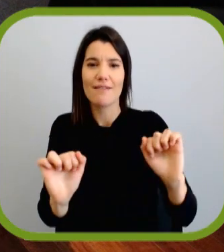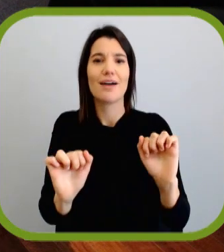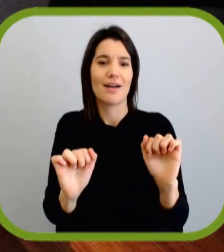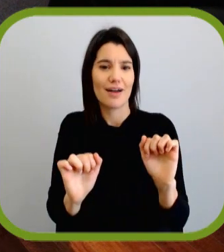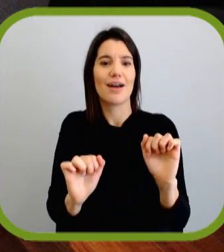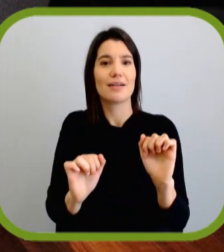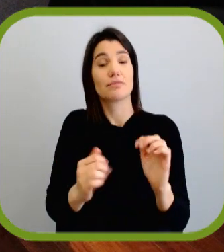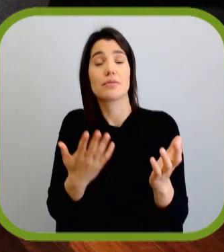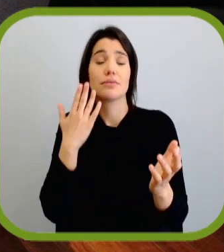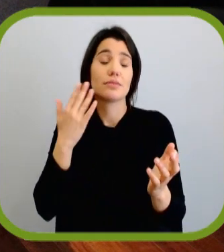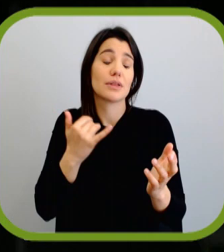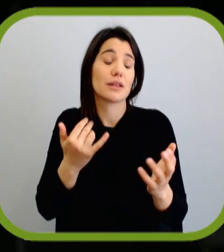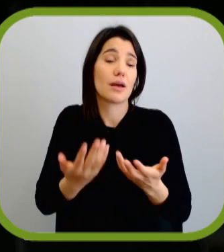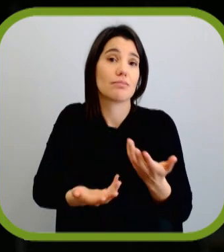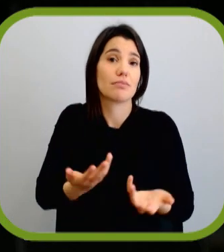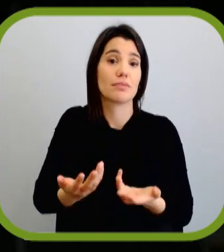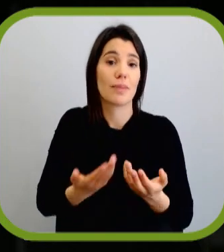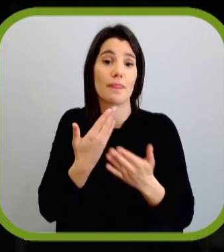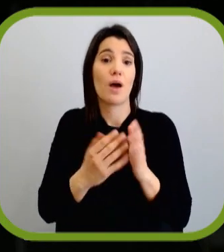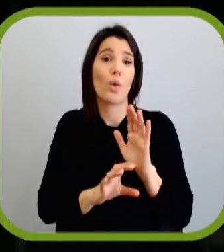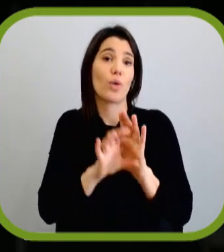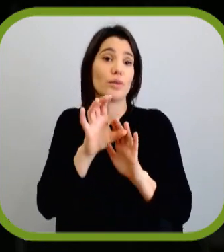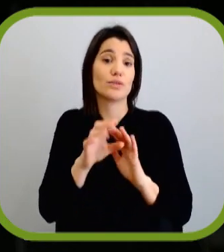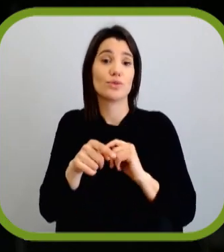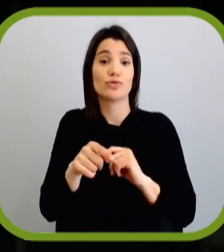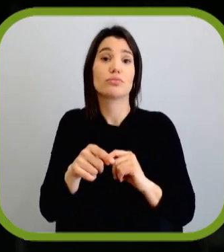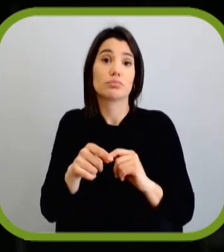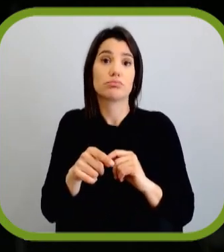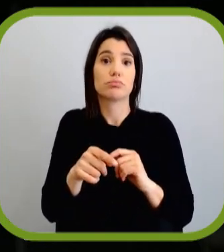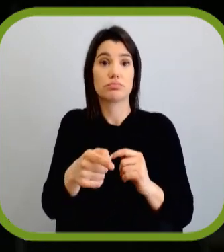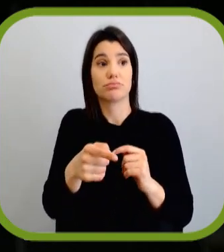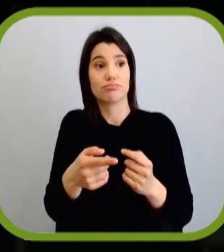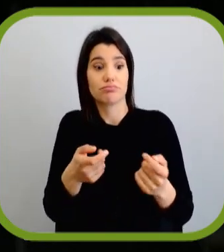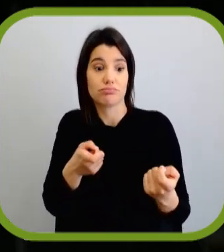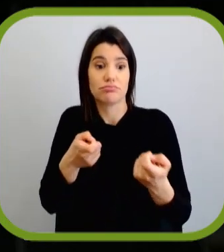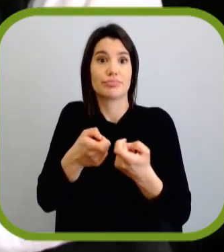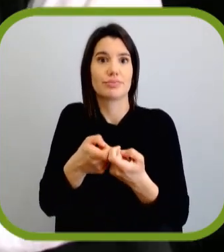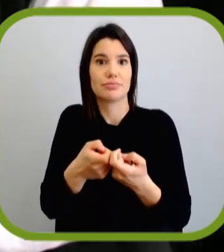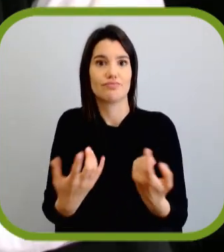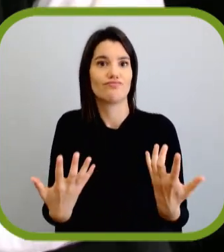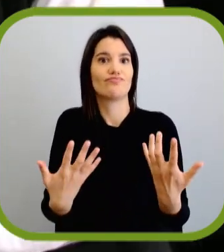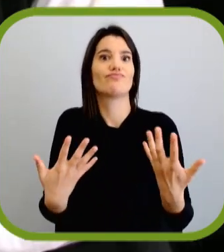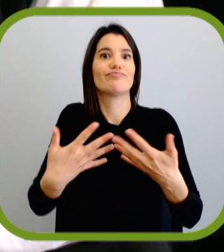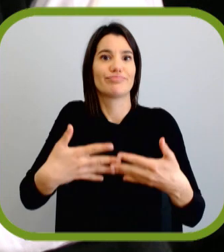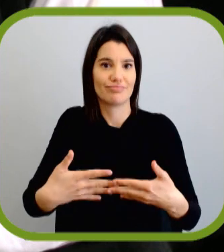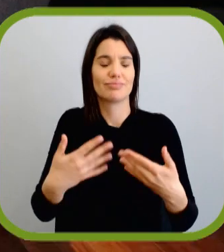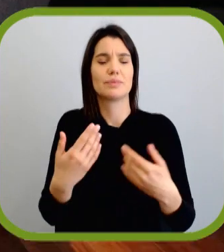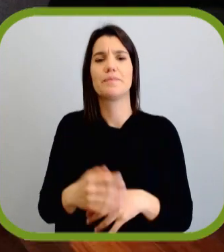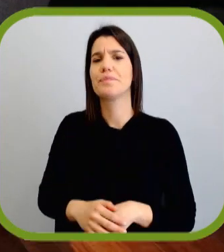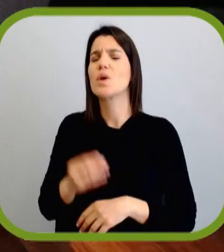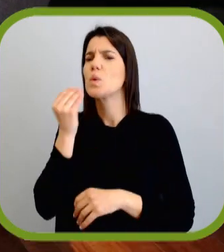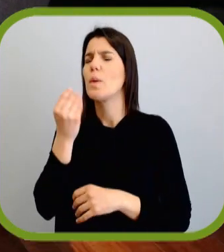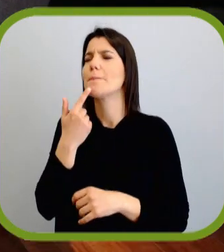como é que atuam e procurar, digamos, criar condições para que eles atuem a nosso favor. E como é se percebe tudo isso?